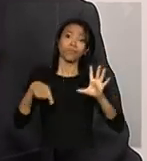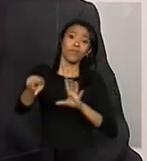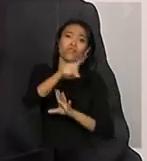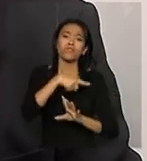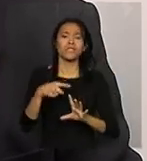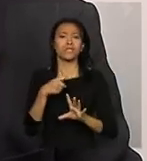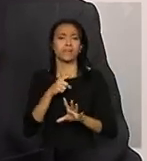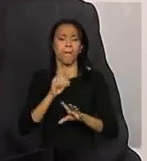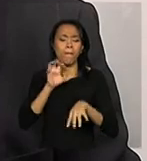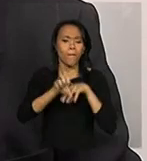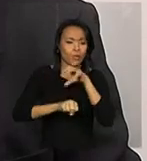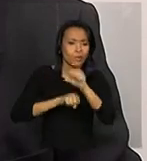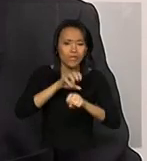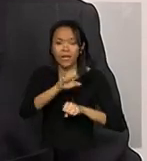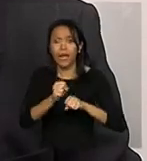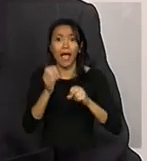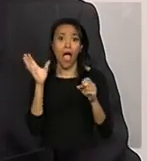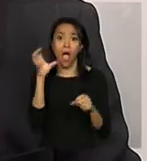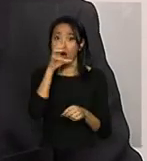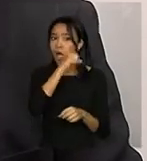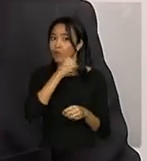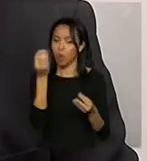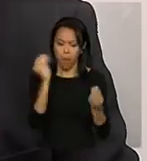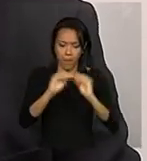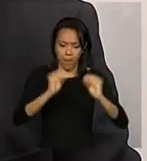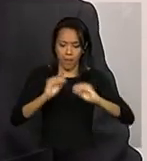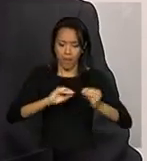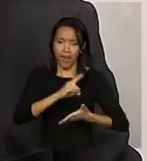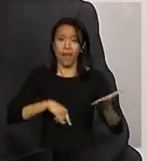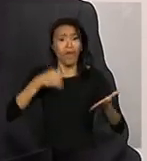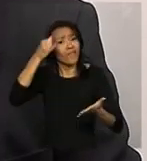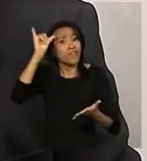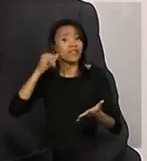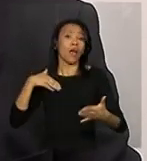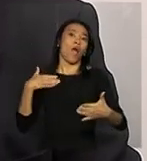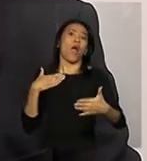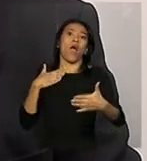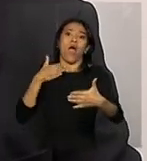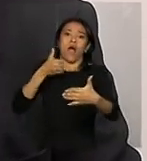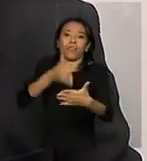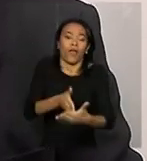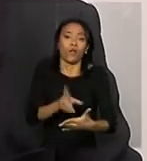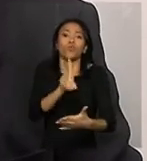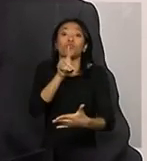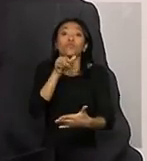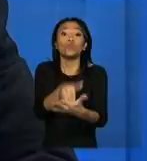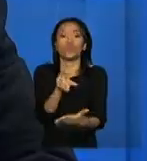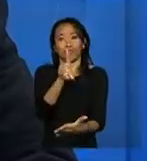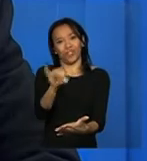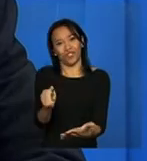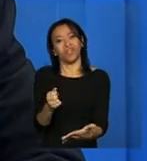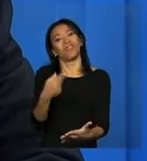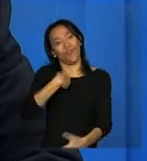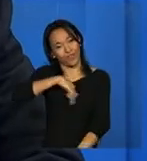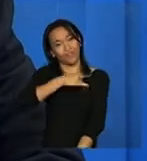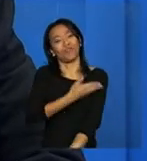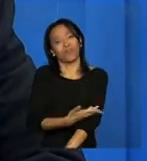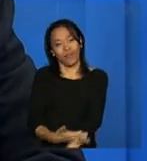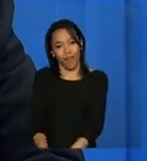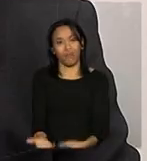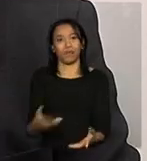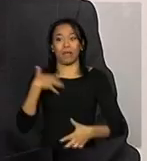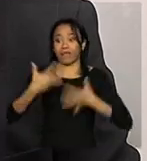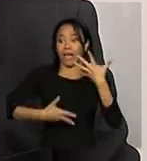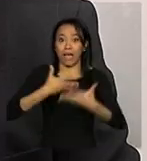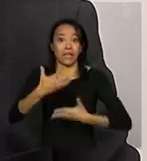imediato fazer o preenchimento, evitando que deixem para a última semana. Demora, porque a gente tem essa mania, né? Porque sobrecarrega